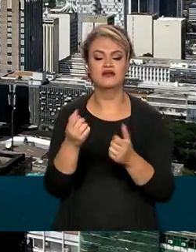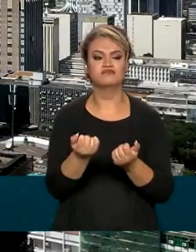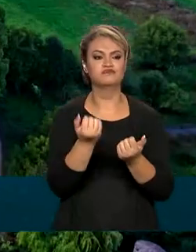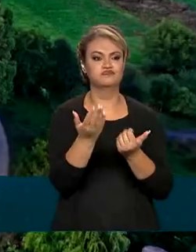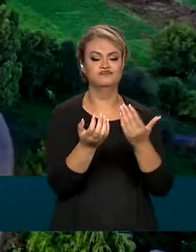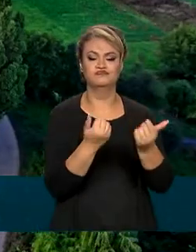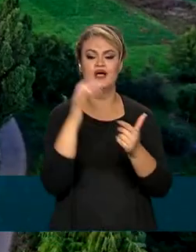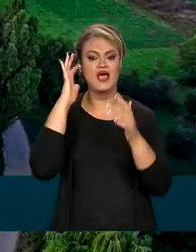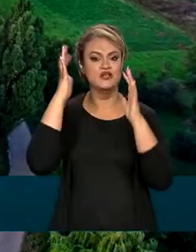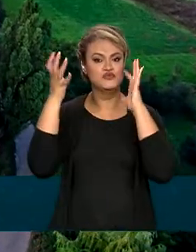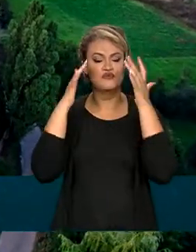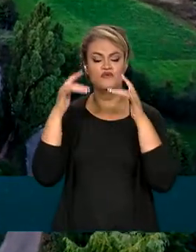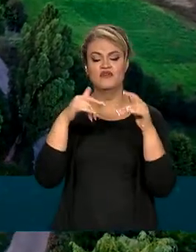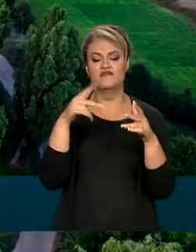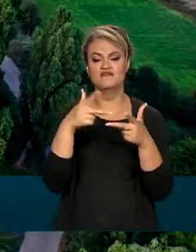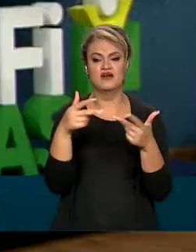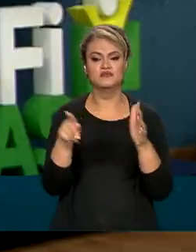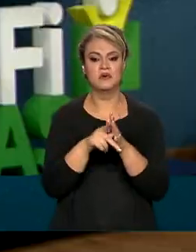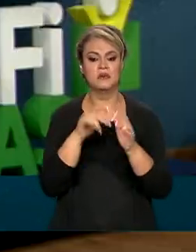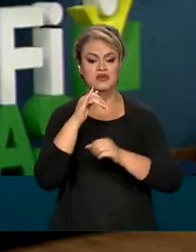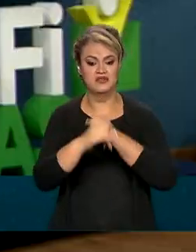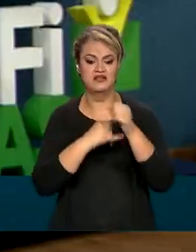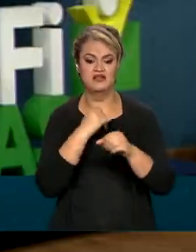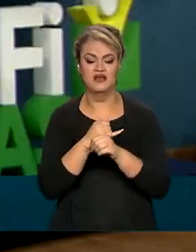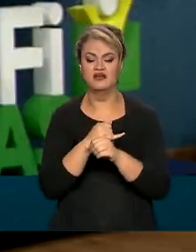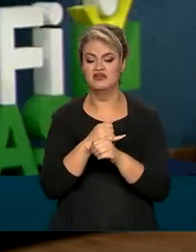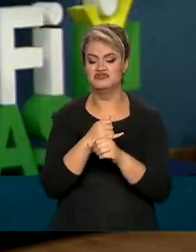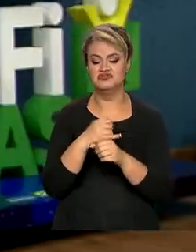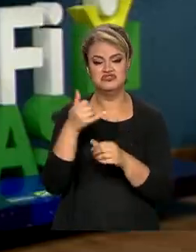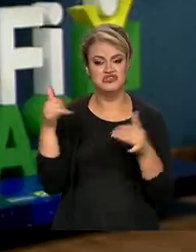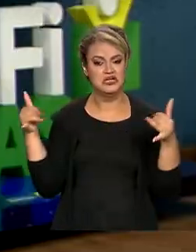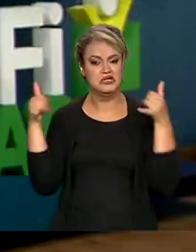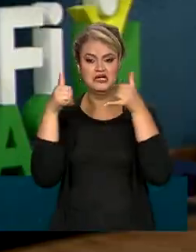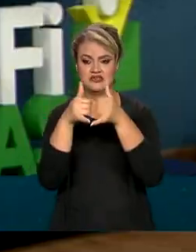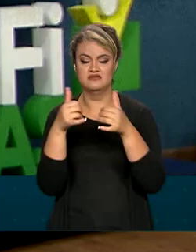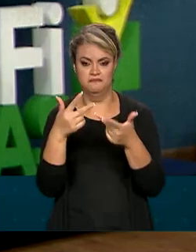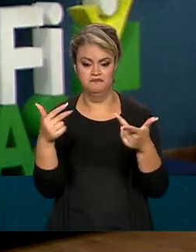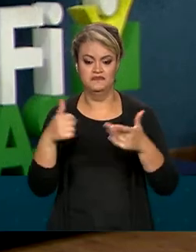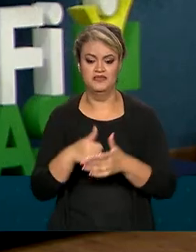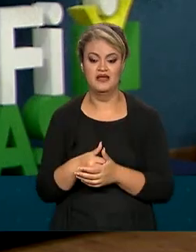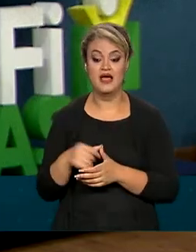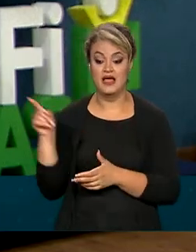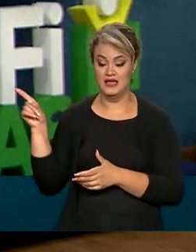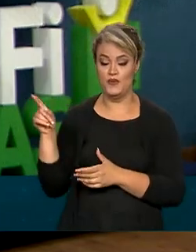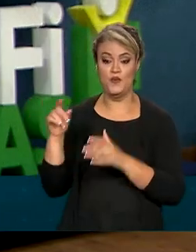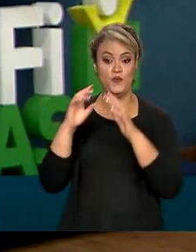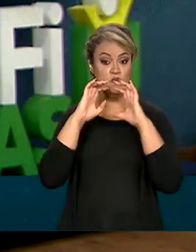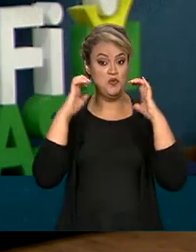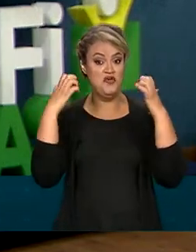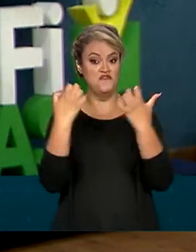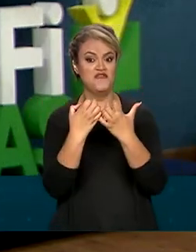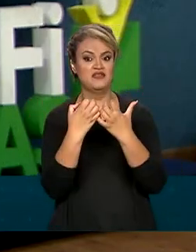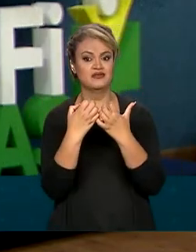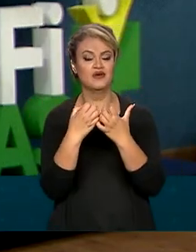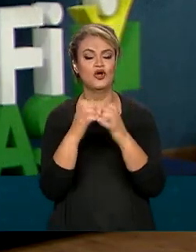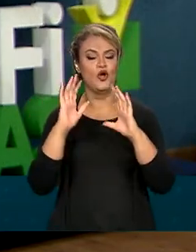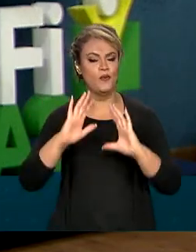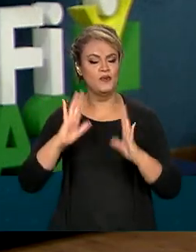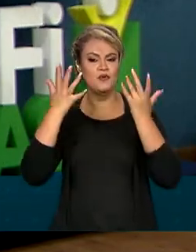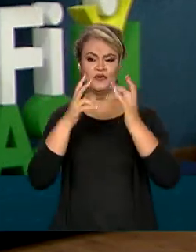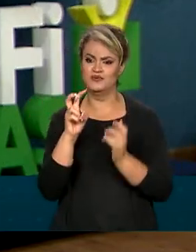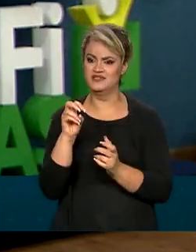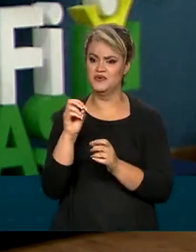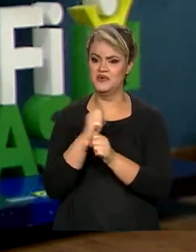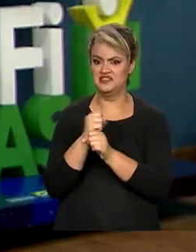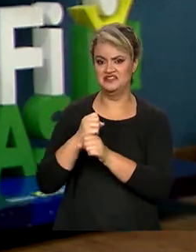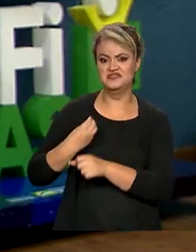soluções de conectividade. Um evento aqui no Ministério das Comunicações marcou o meio século de criação da estatal.